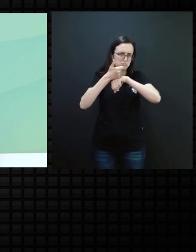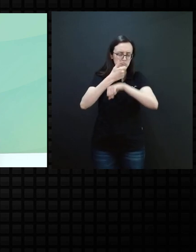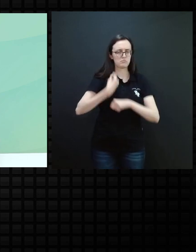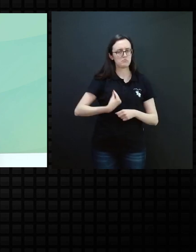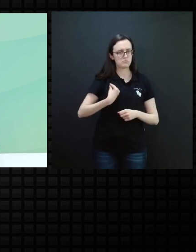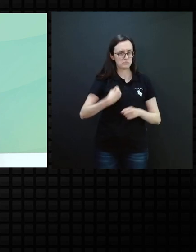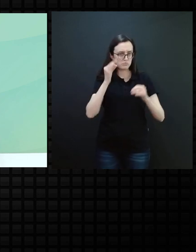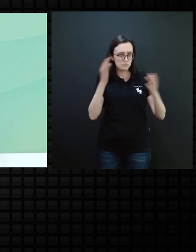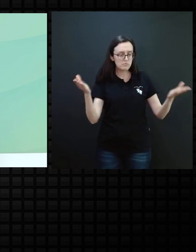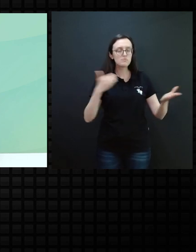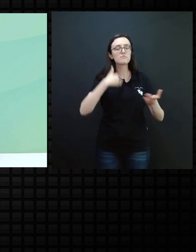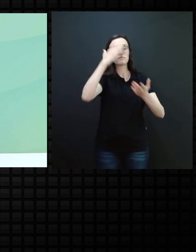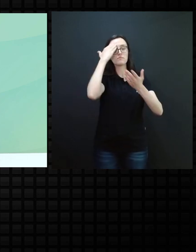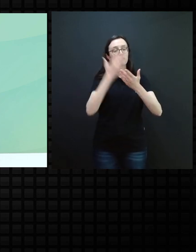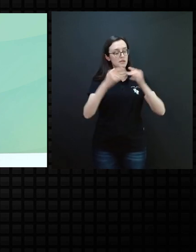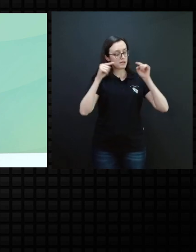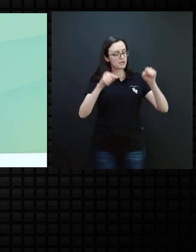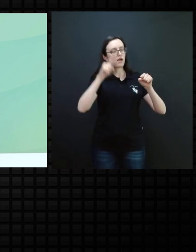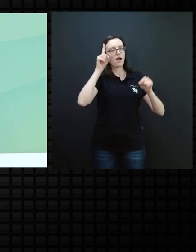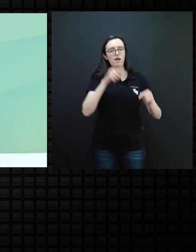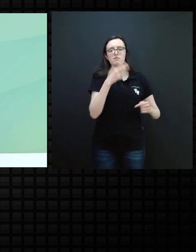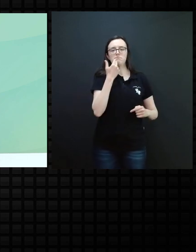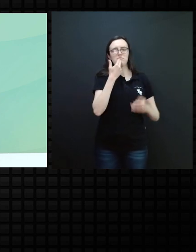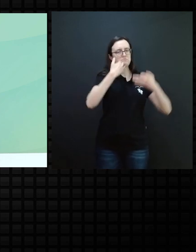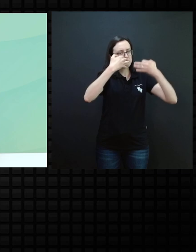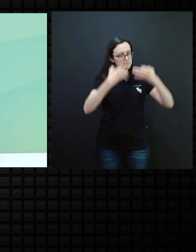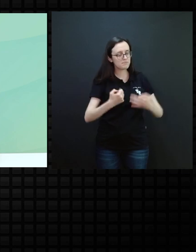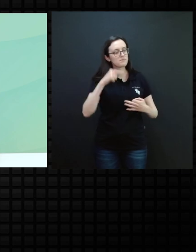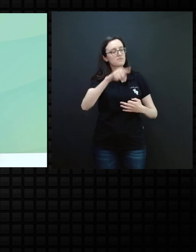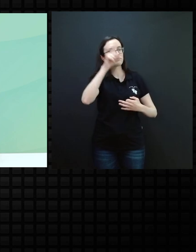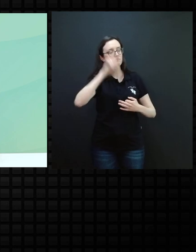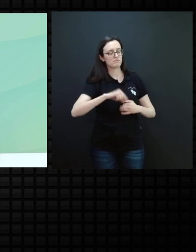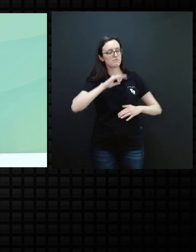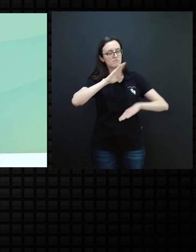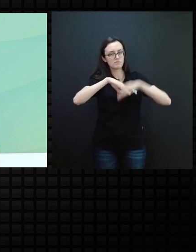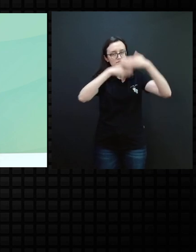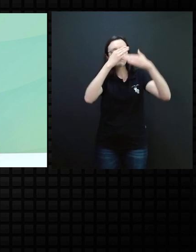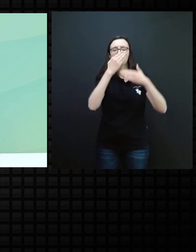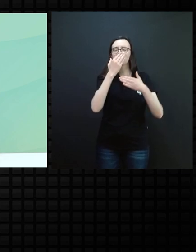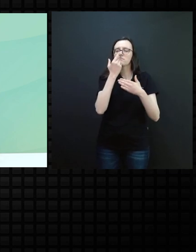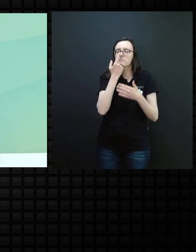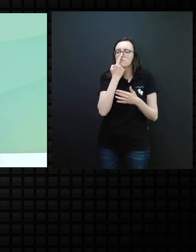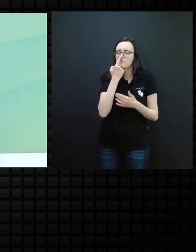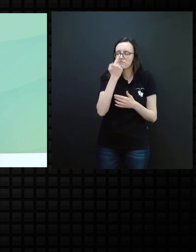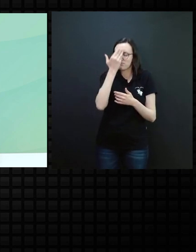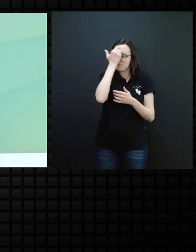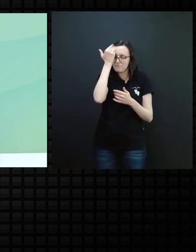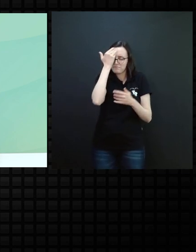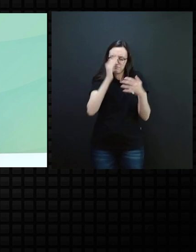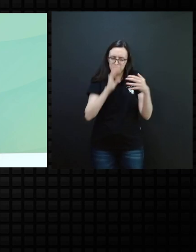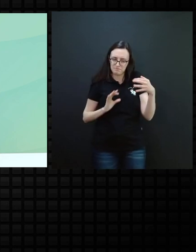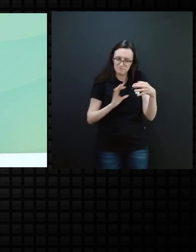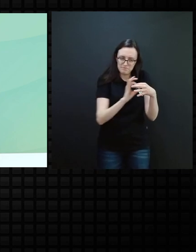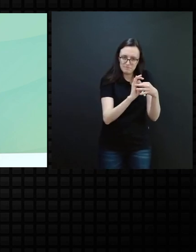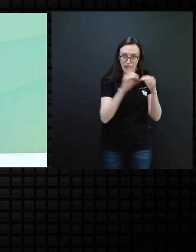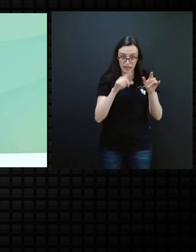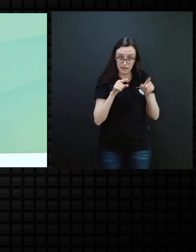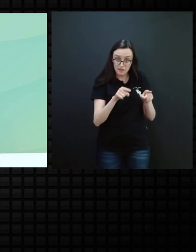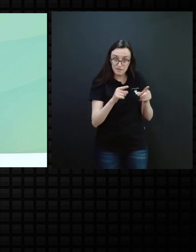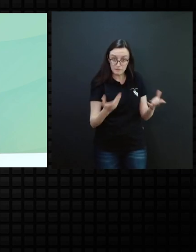esteja, né? Eu acho que isso é a nutrição, né? Essa construção afetiva, né, que vai ter ali.